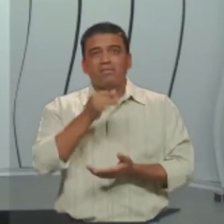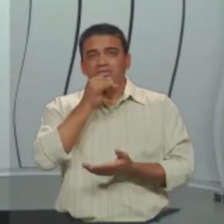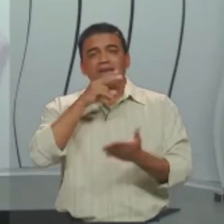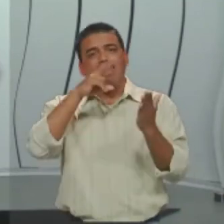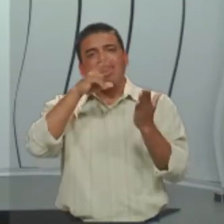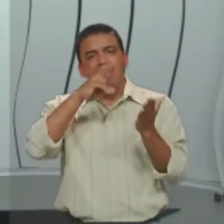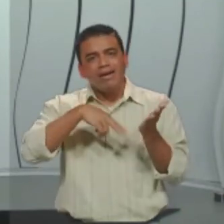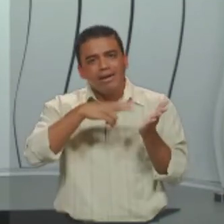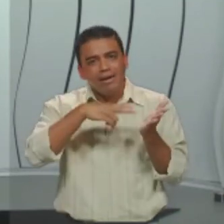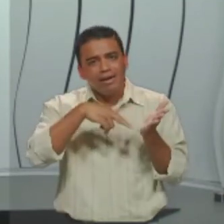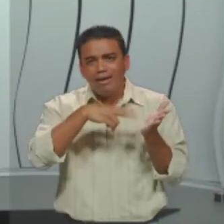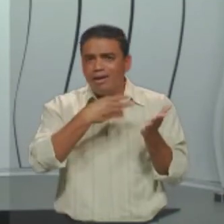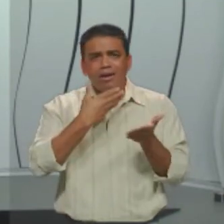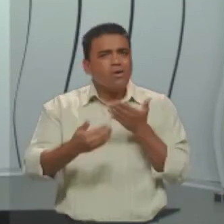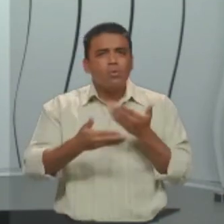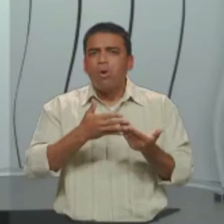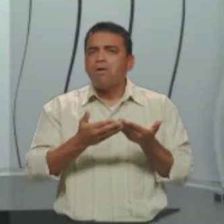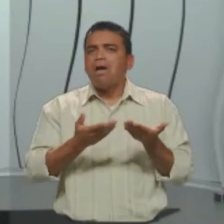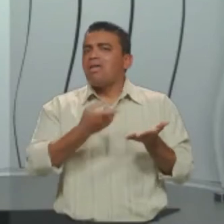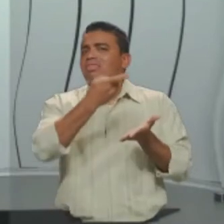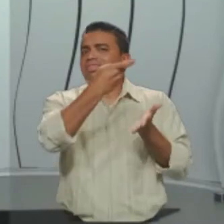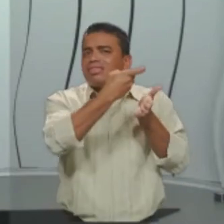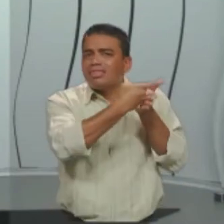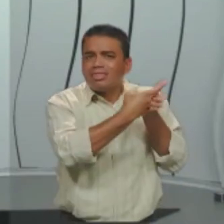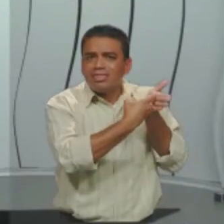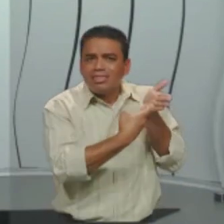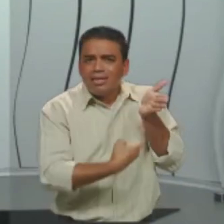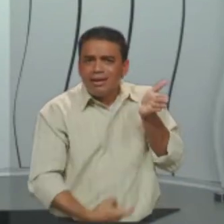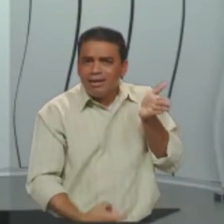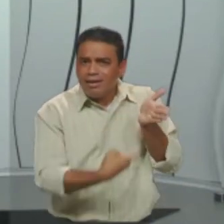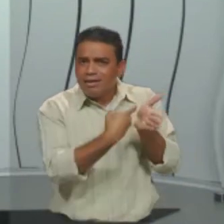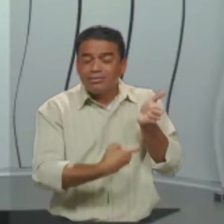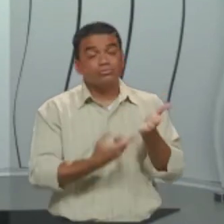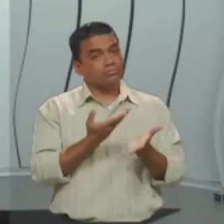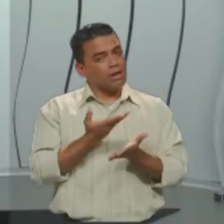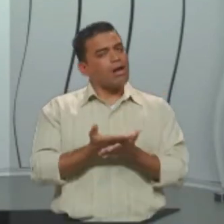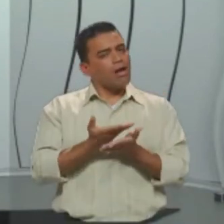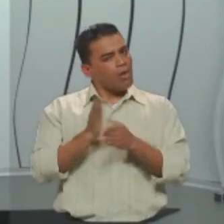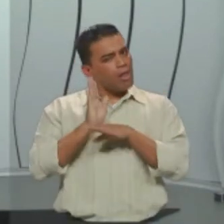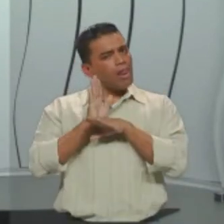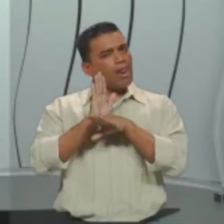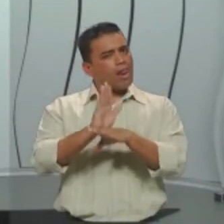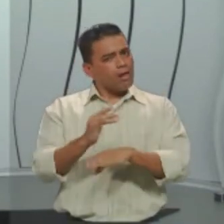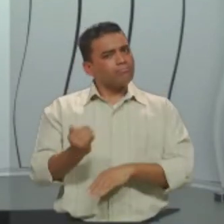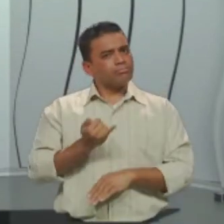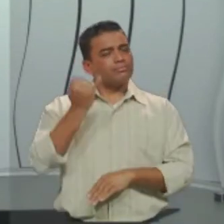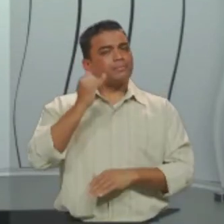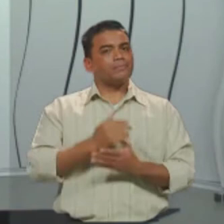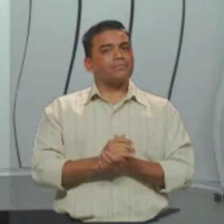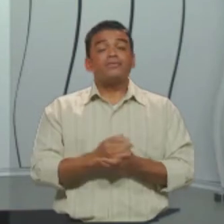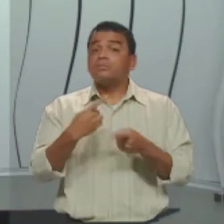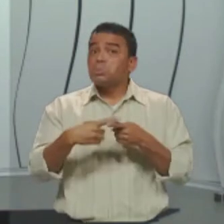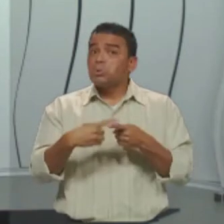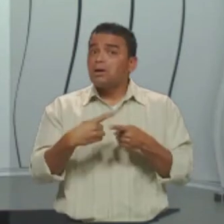leitura de qualquer tipo de texto, esta aula vai ser muito importante. Por quê?